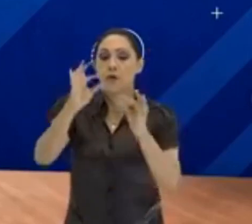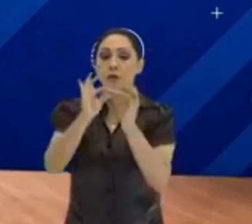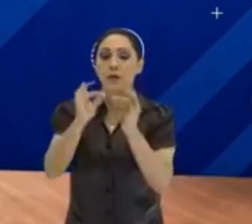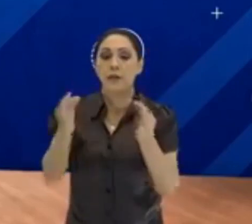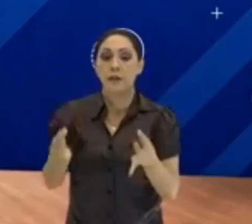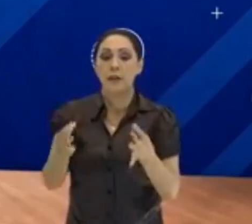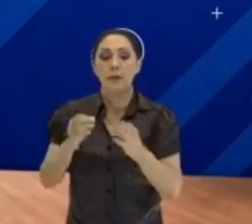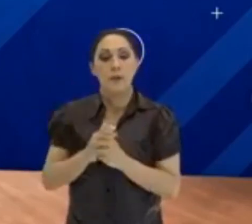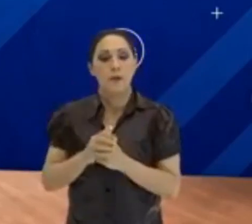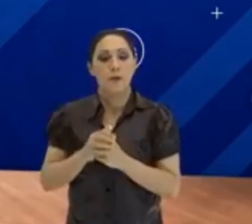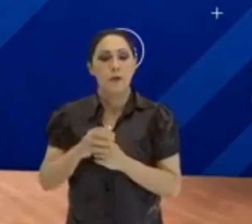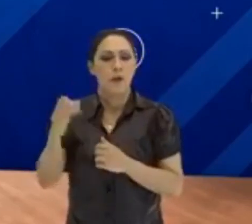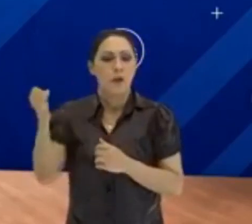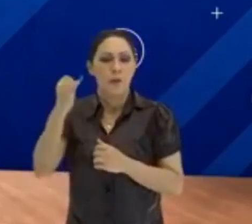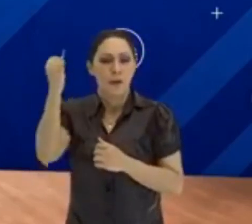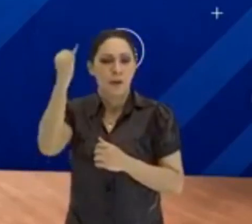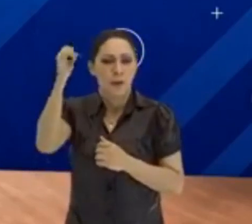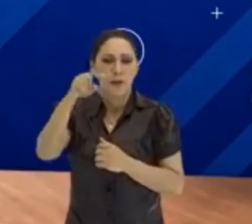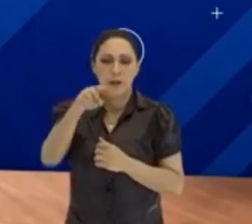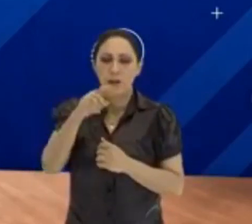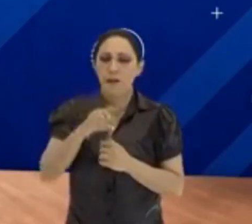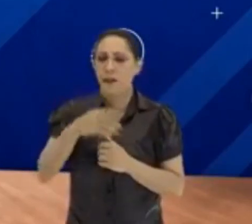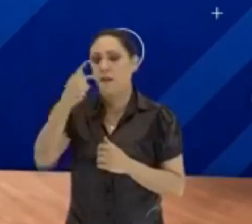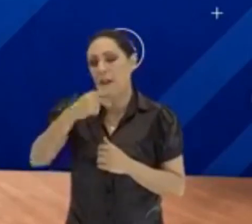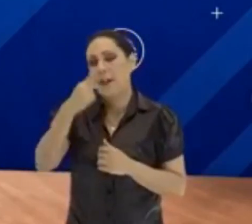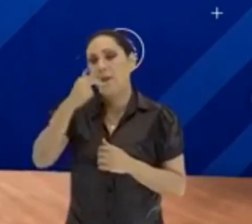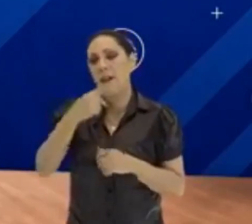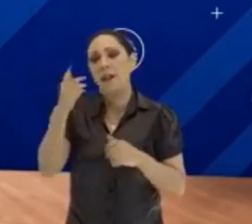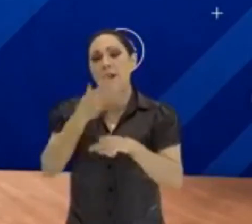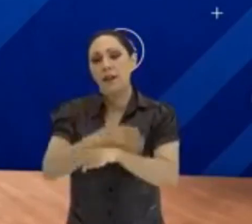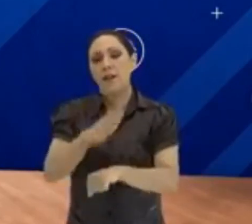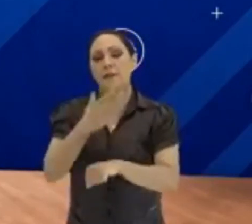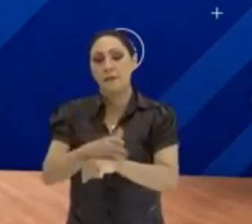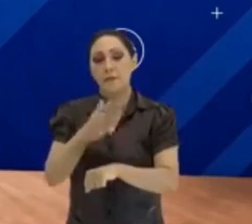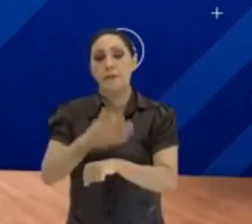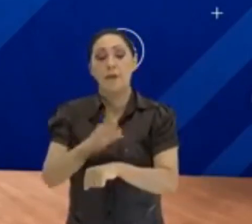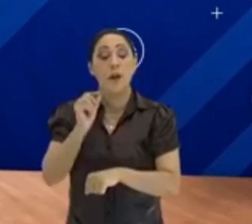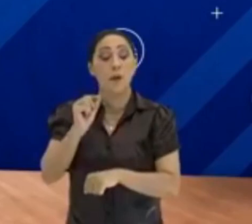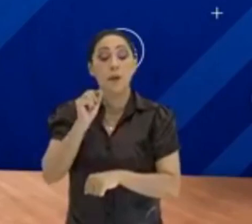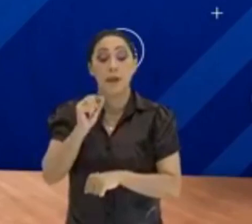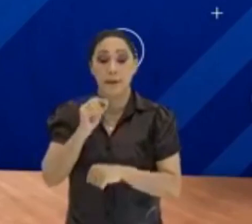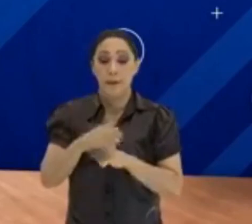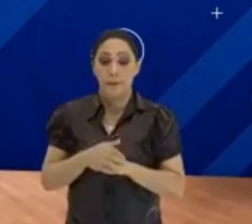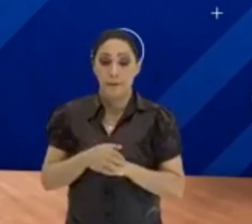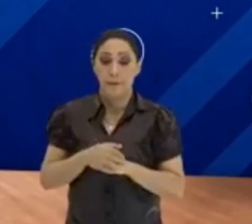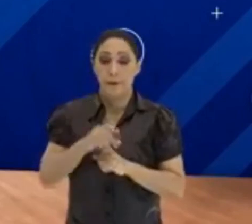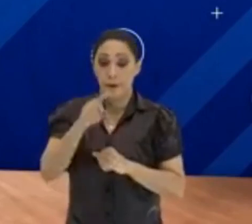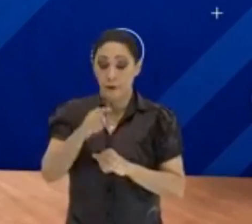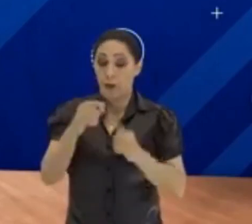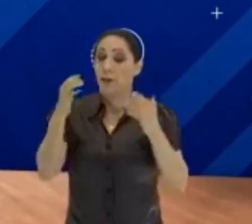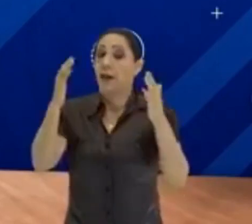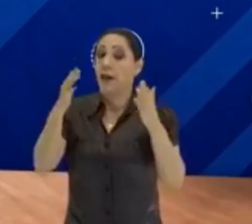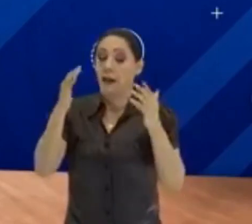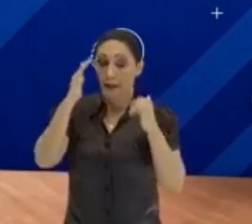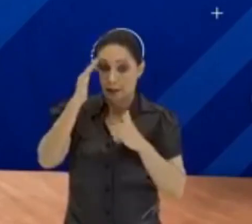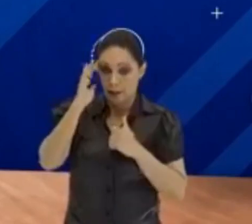Uma coisa importante, no mais do que ficar a gente fazendo exercício, exercício, exercício, é o seguinte, você entendeu que existem dois tipos